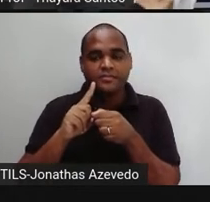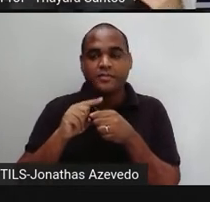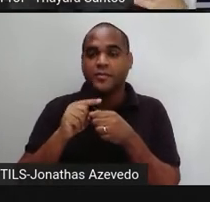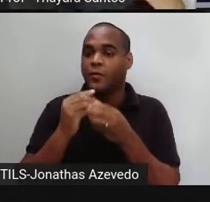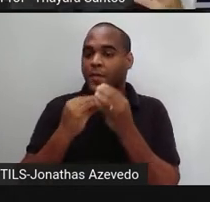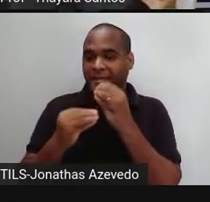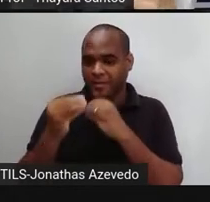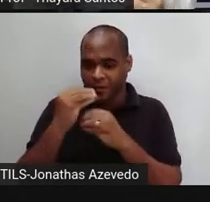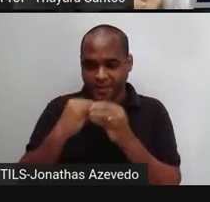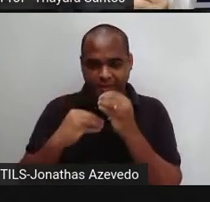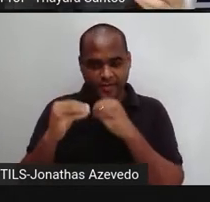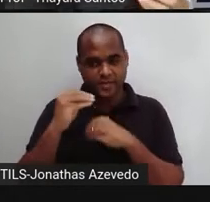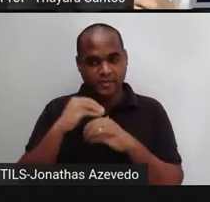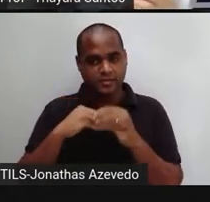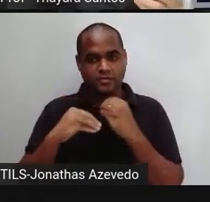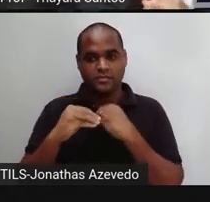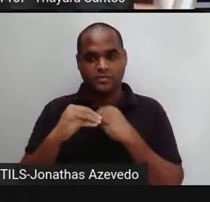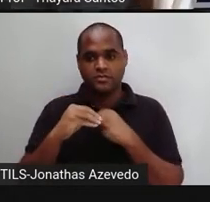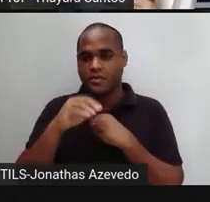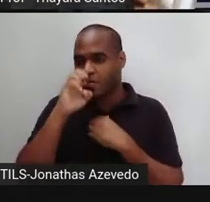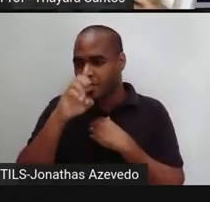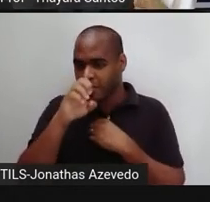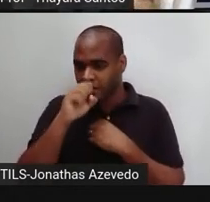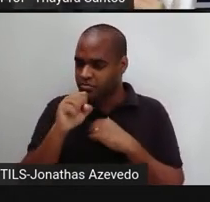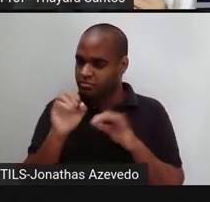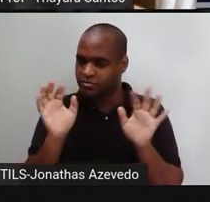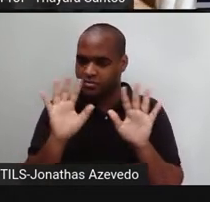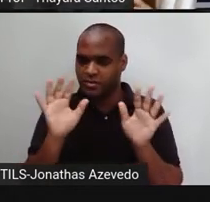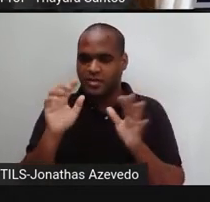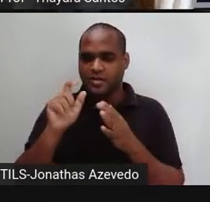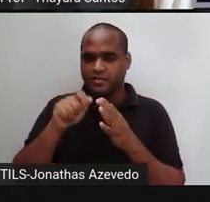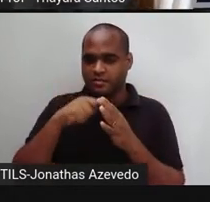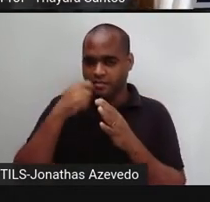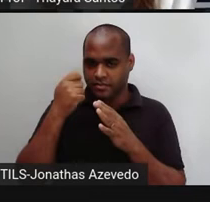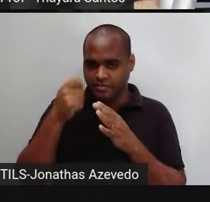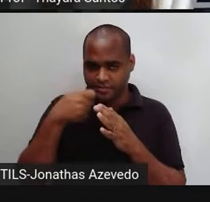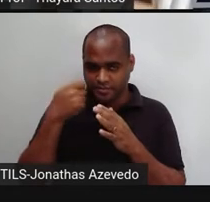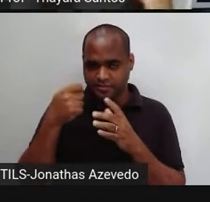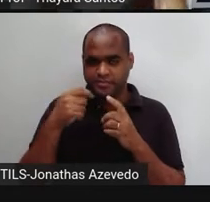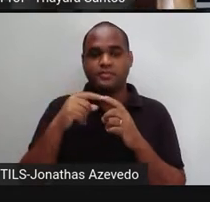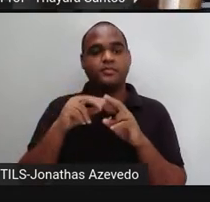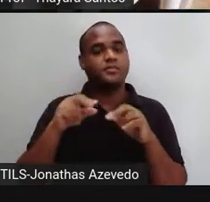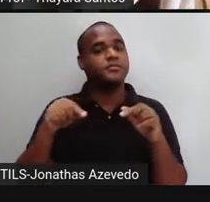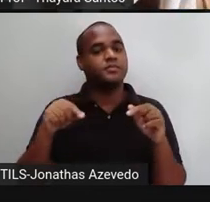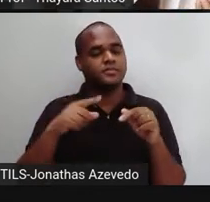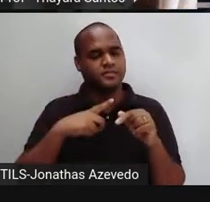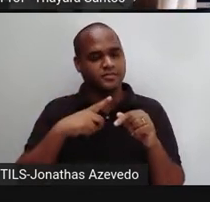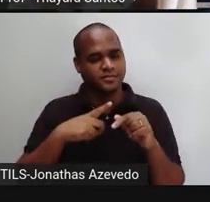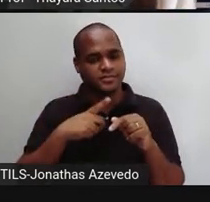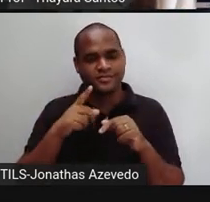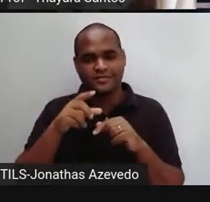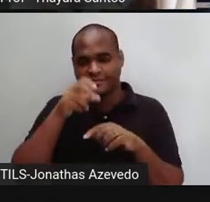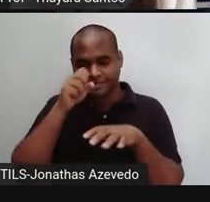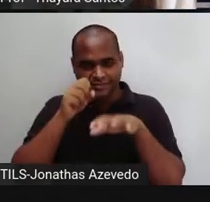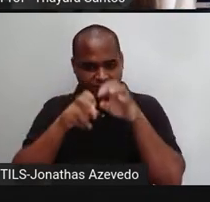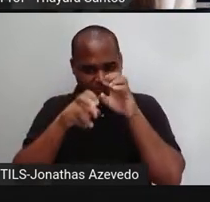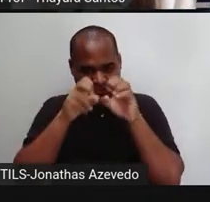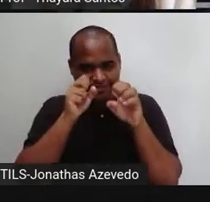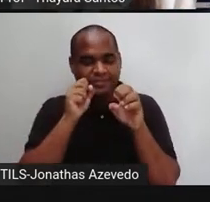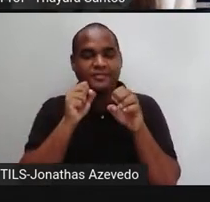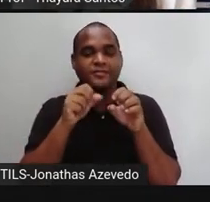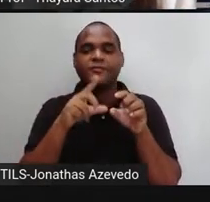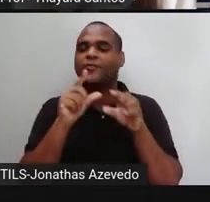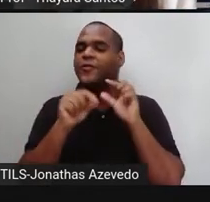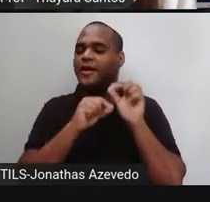ela e a gente não respira naqueles segundinhos ali que a gente está engolindo o alimento. E quando a gente está respirando, essa tampinha